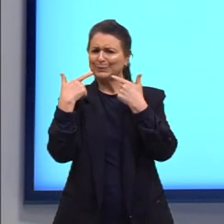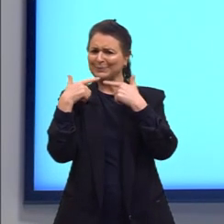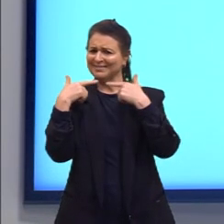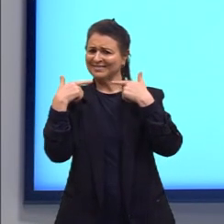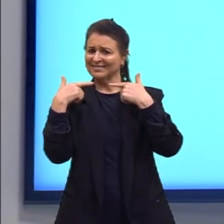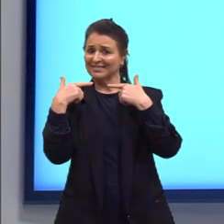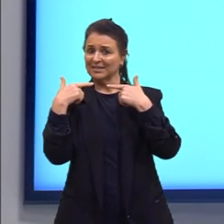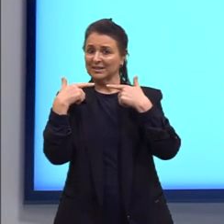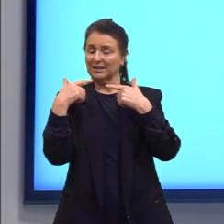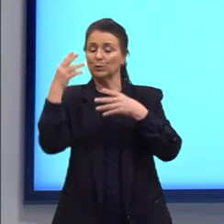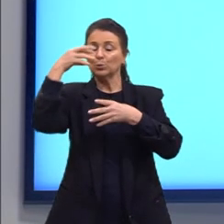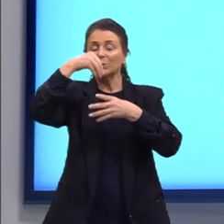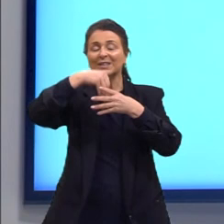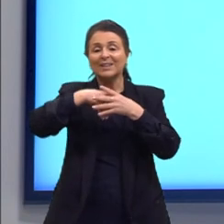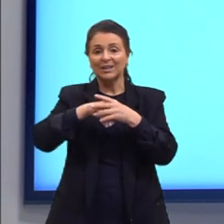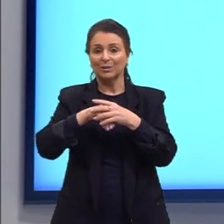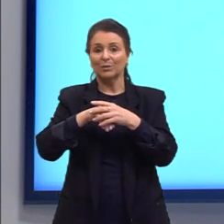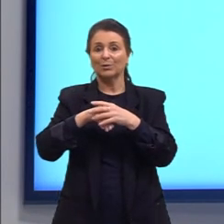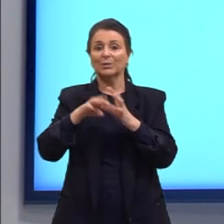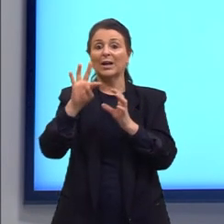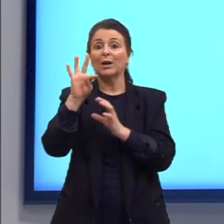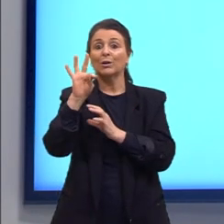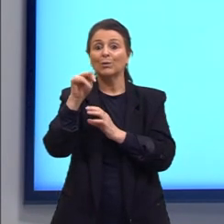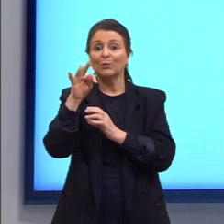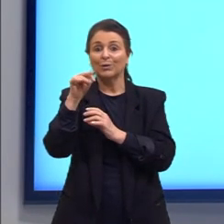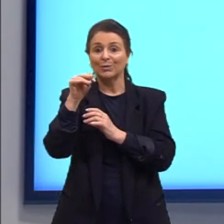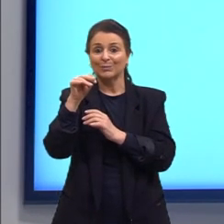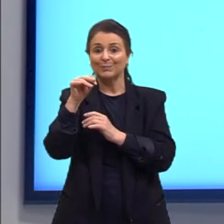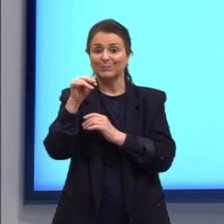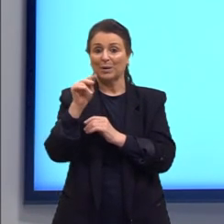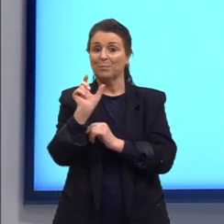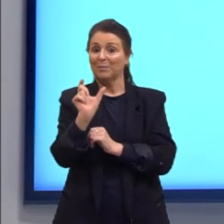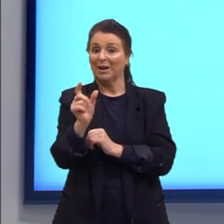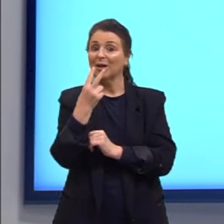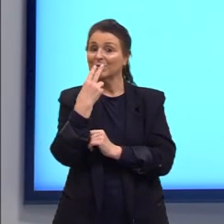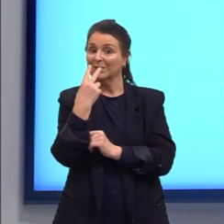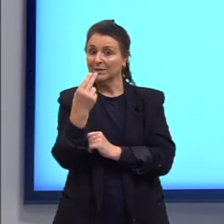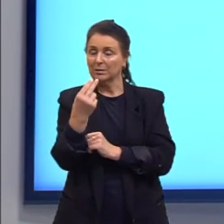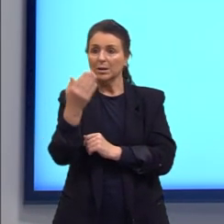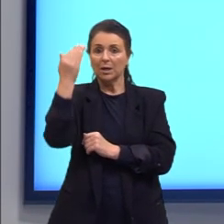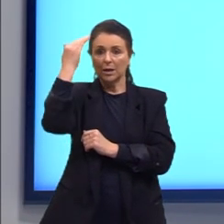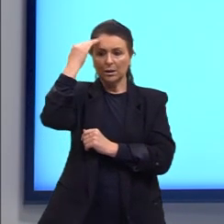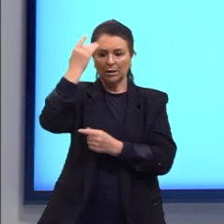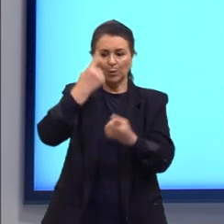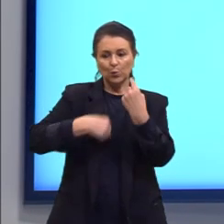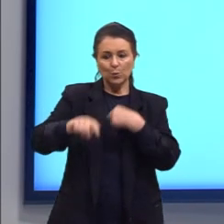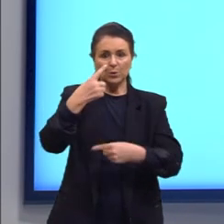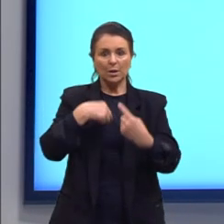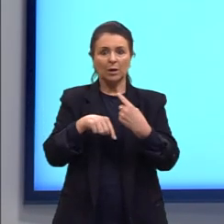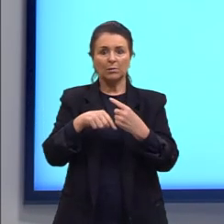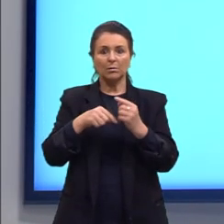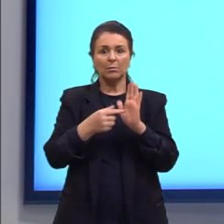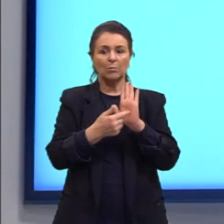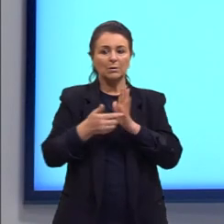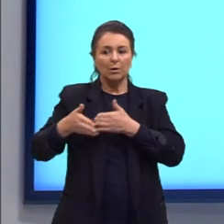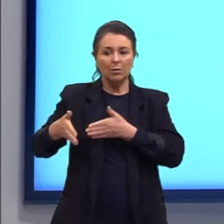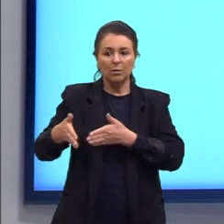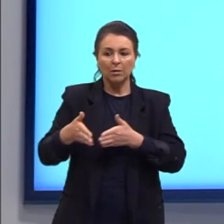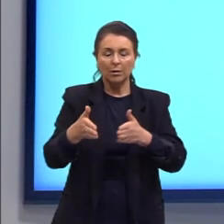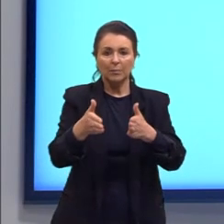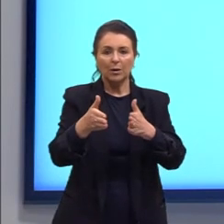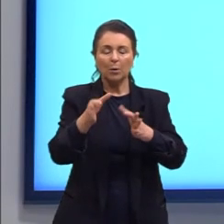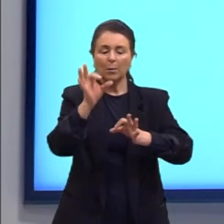um tweet. Pio em inglês. E entender seu sucesso pode indicar um caminho para o